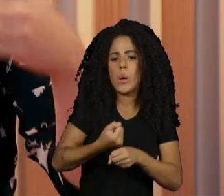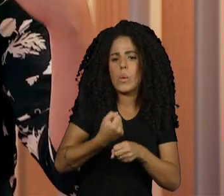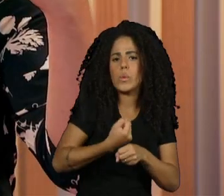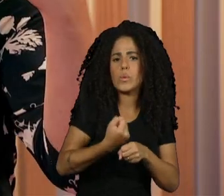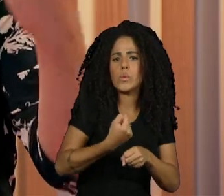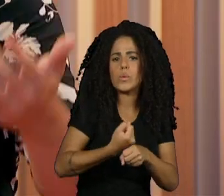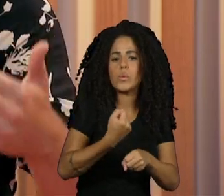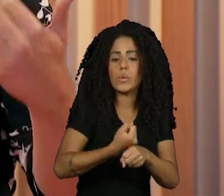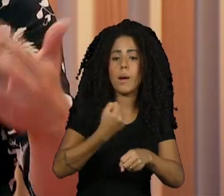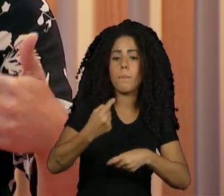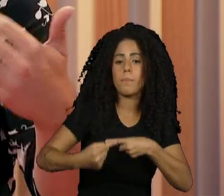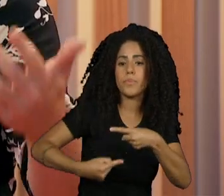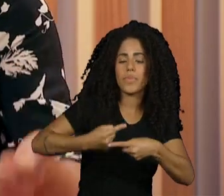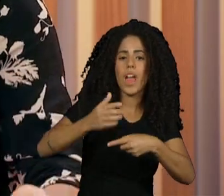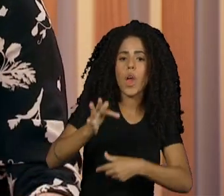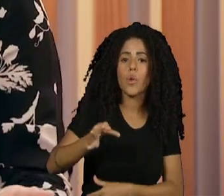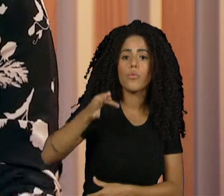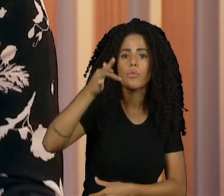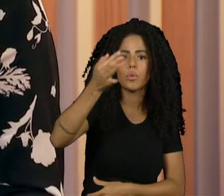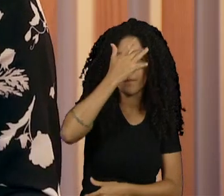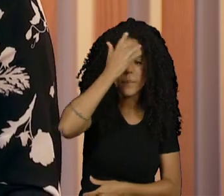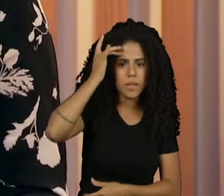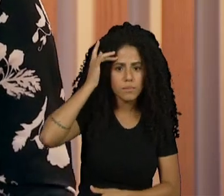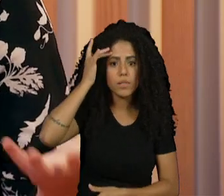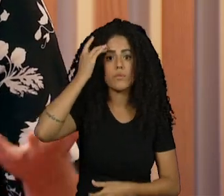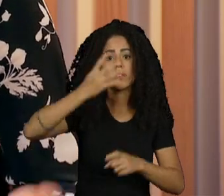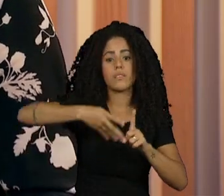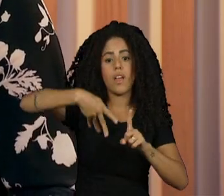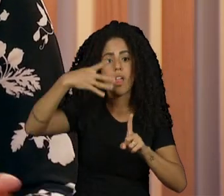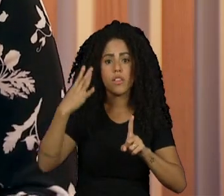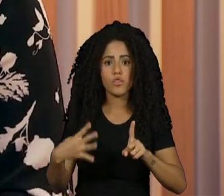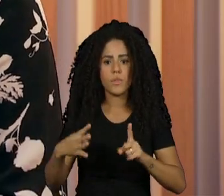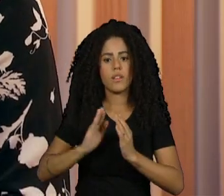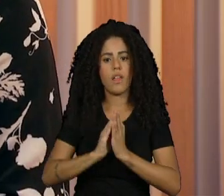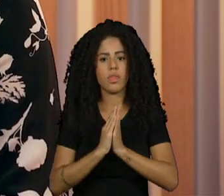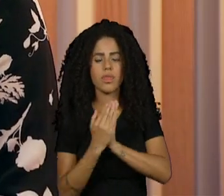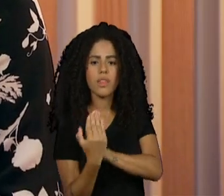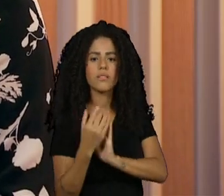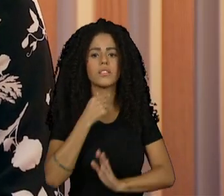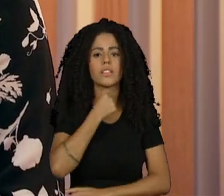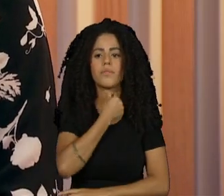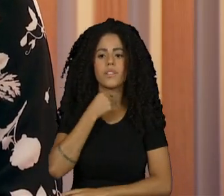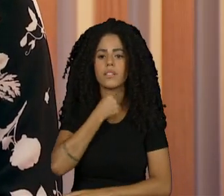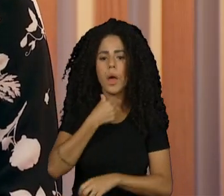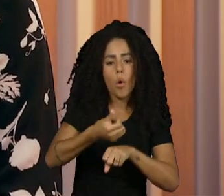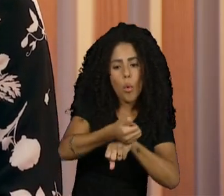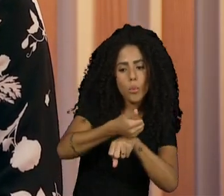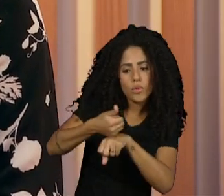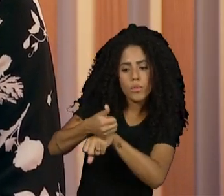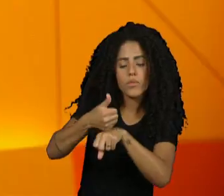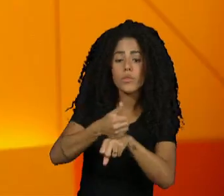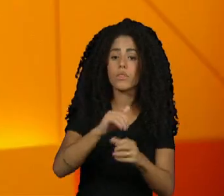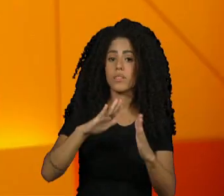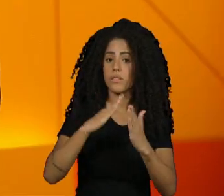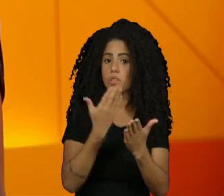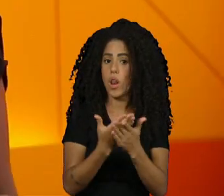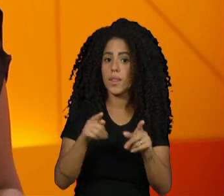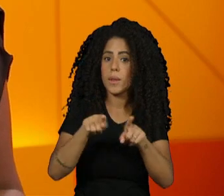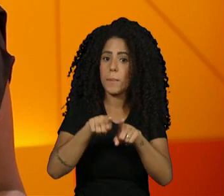possibilidade de que mais e mais pessoas trans ocupem espaços de referência nas instituições escolares.